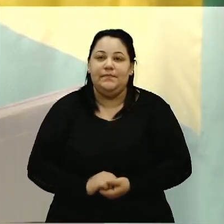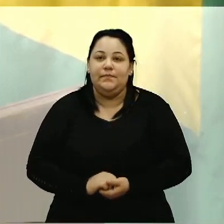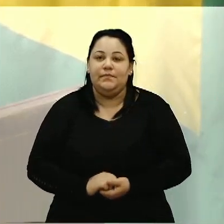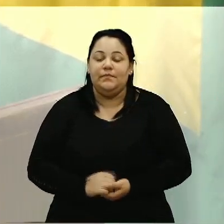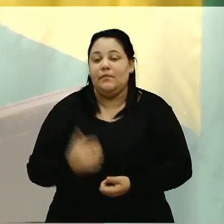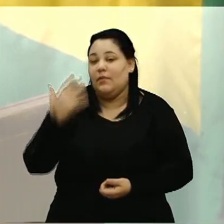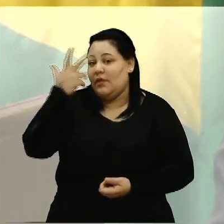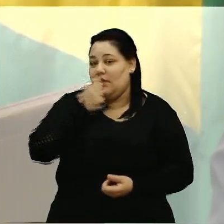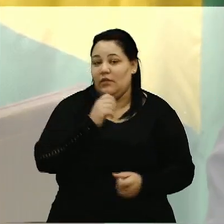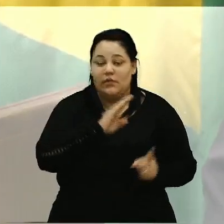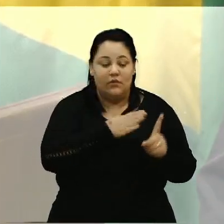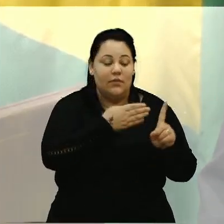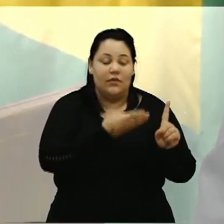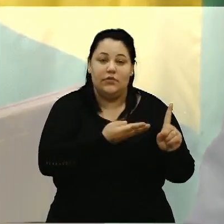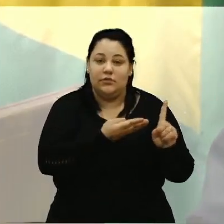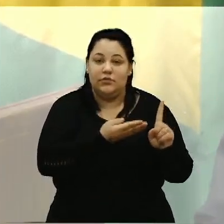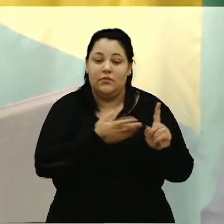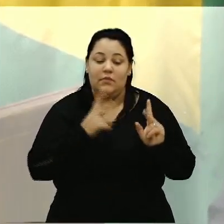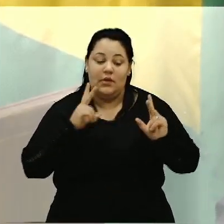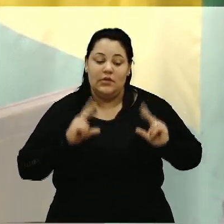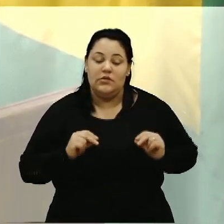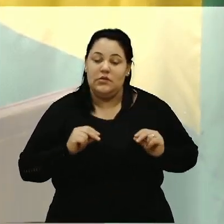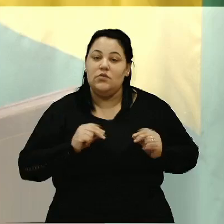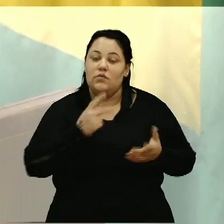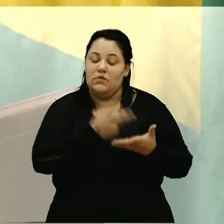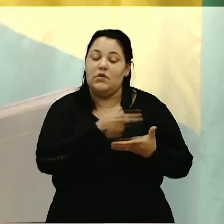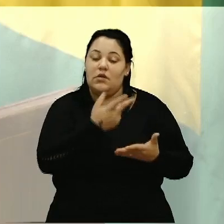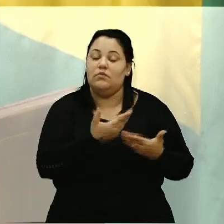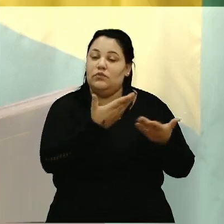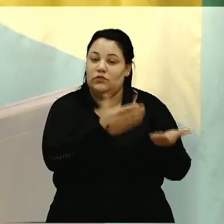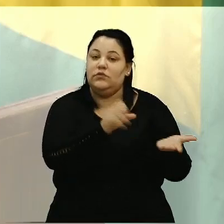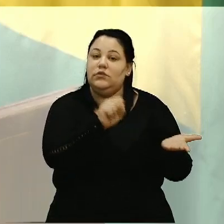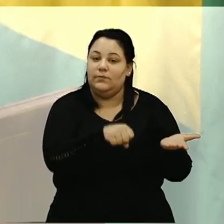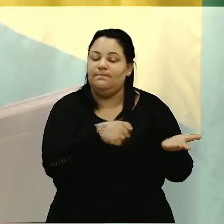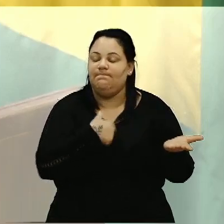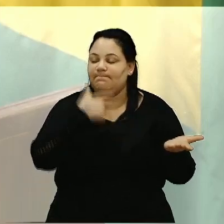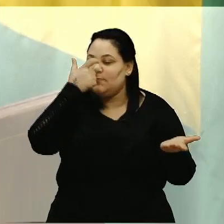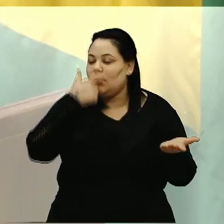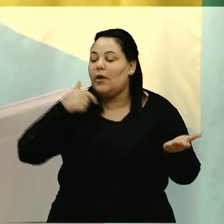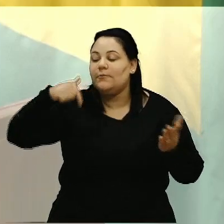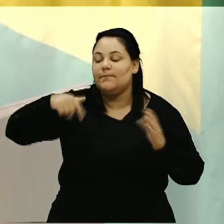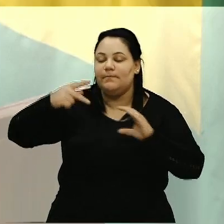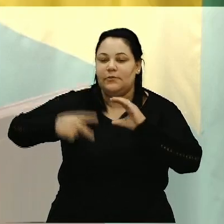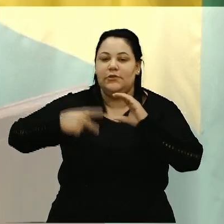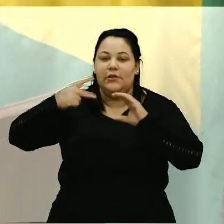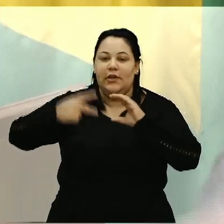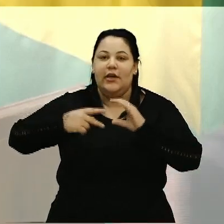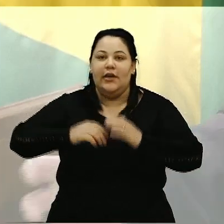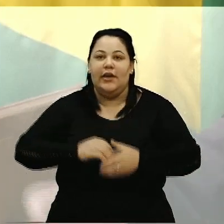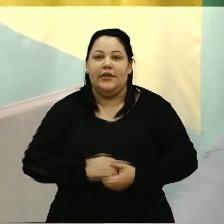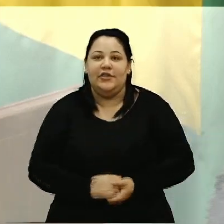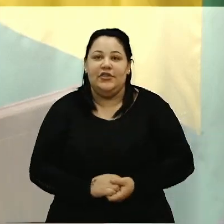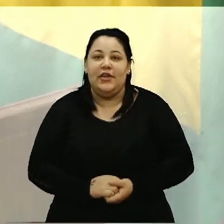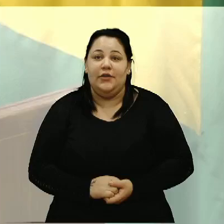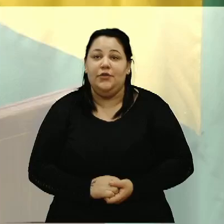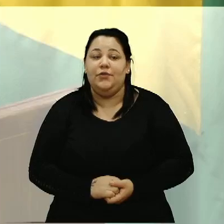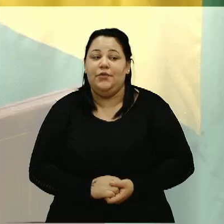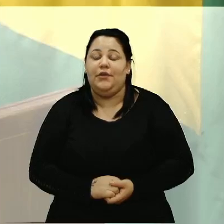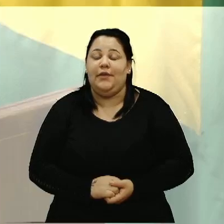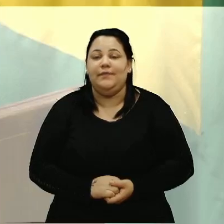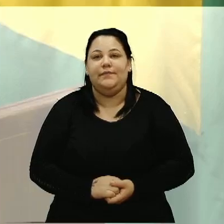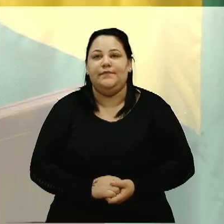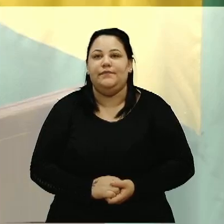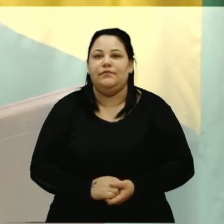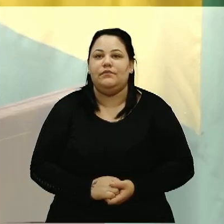homenagem, merecido título. E eu acho que essa casa que representa o povo